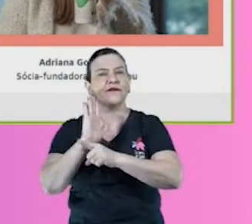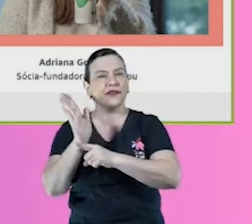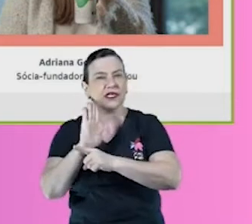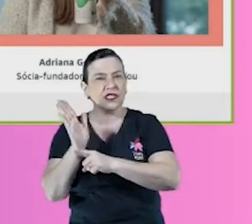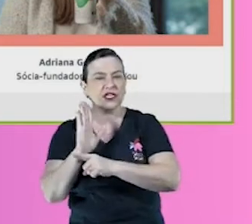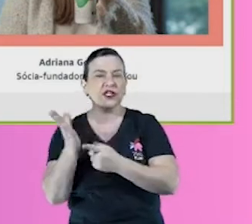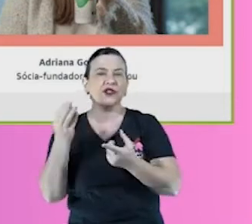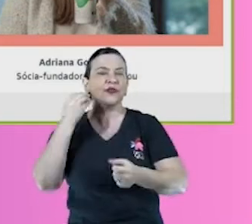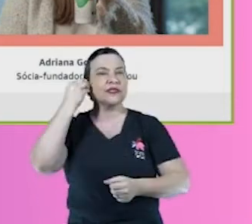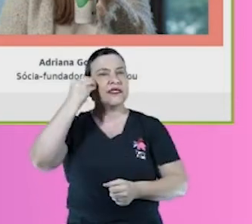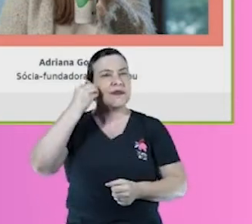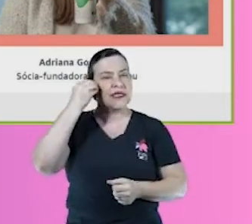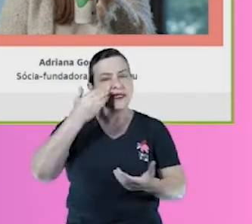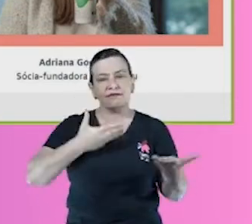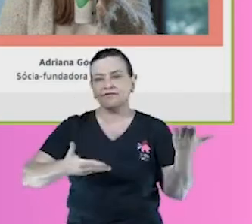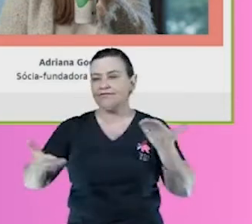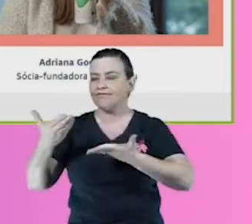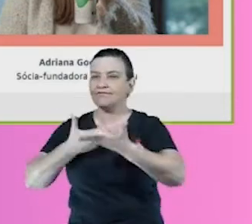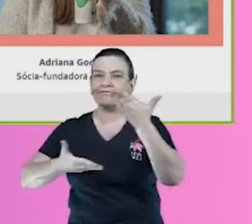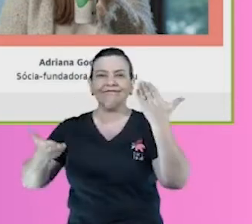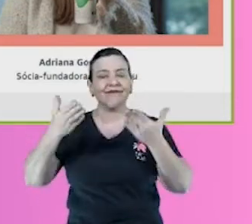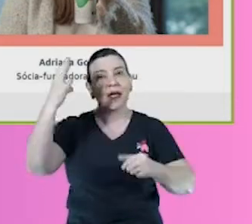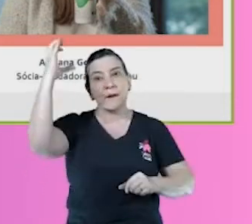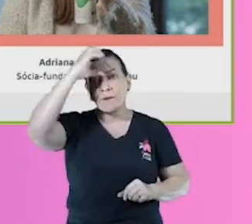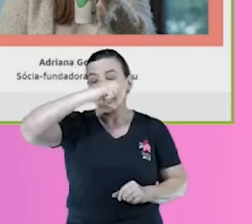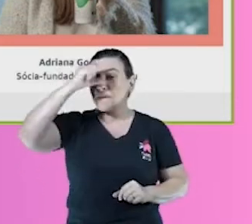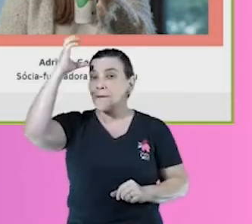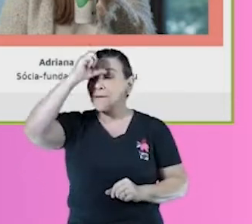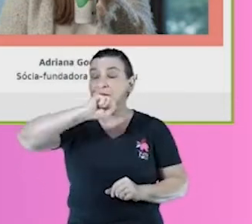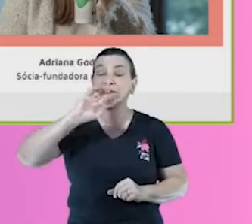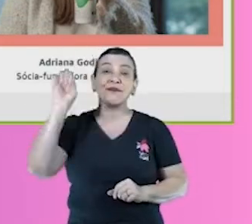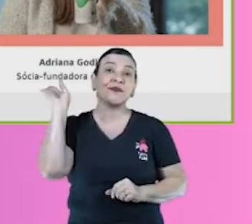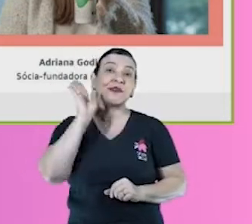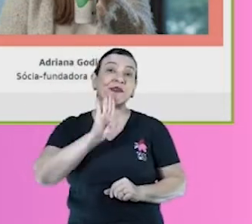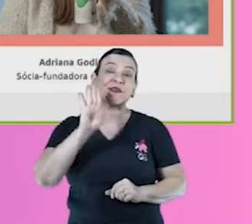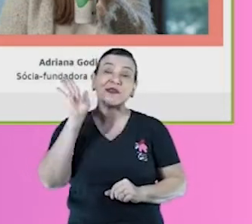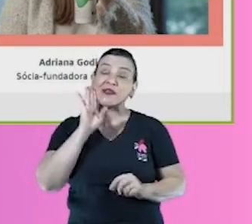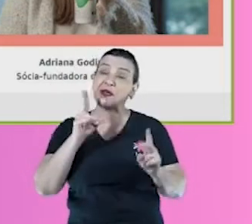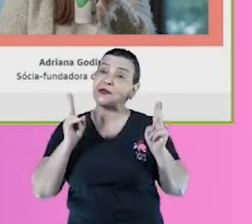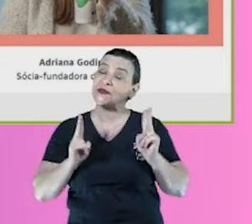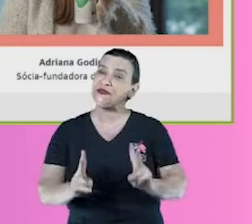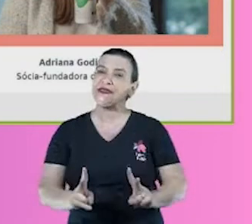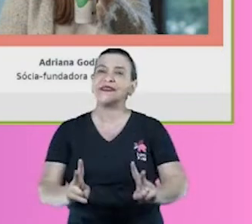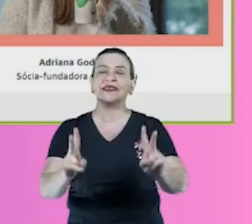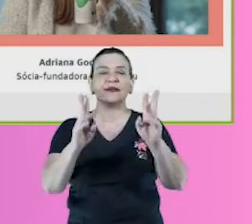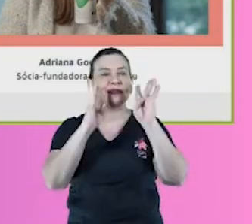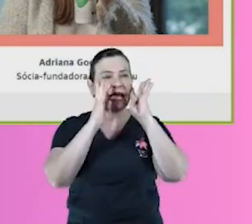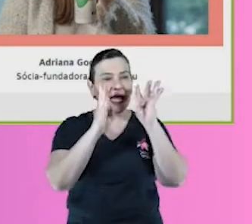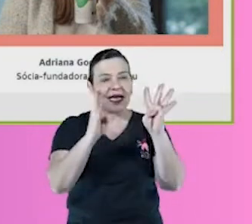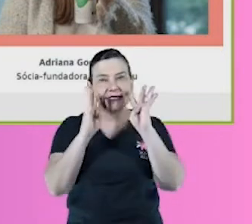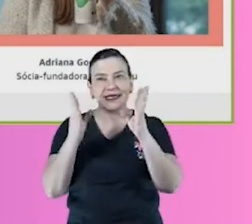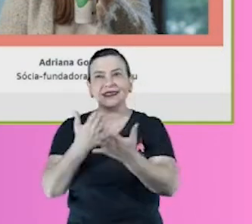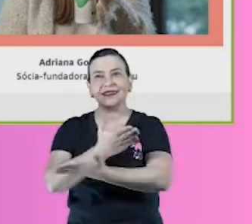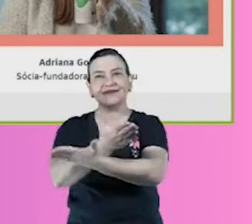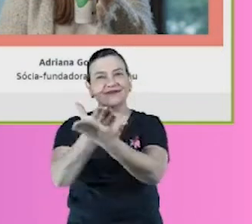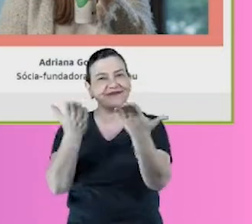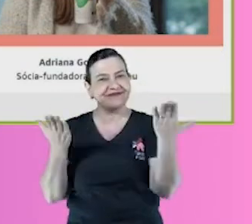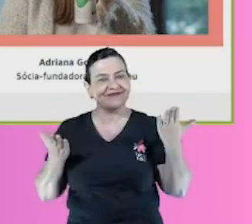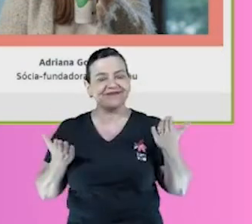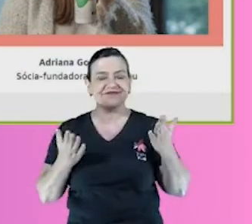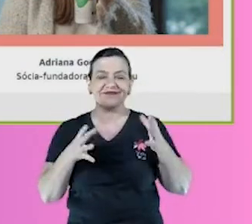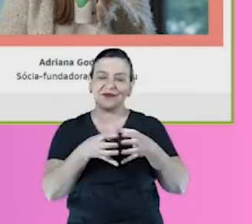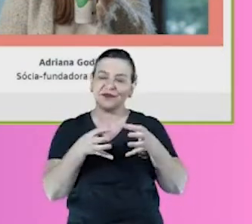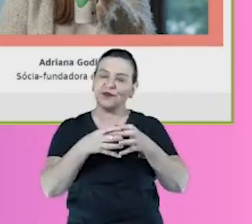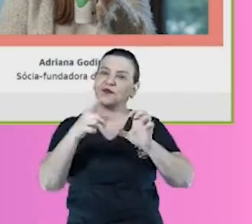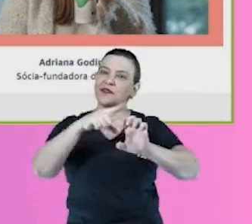experiências, dividindo conhecimento que eu acho que é sempre muito legal da gente, né, da gente escutar das próprias empreendedoras, né, o impacto pra